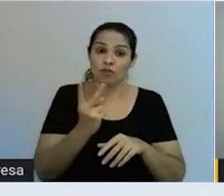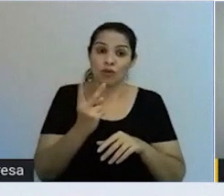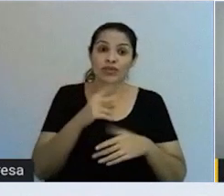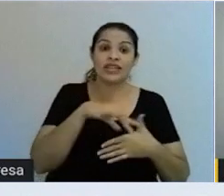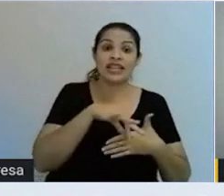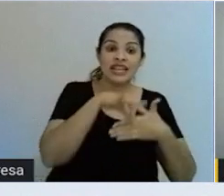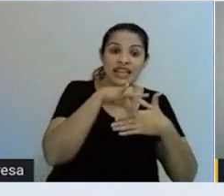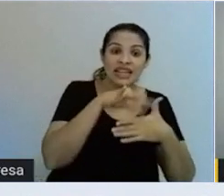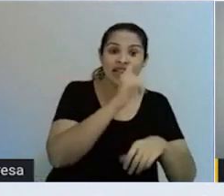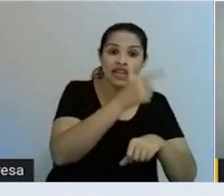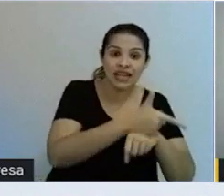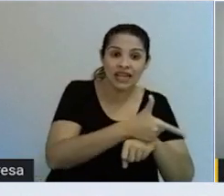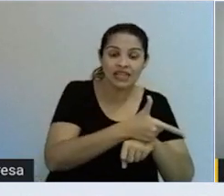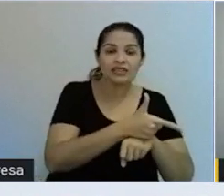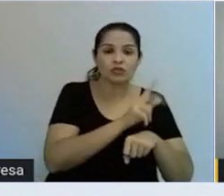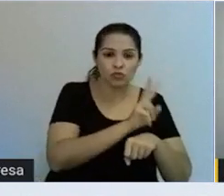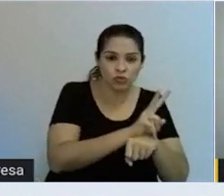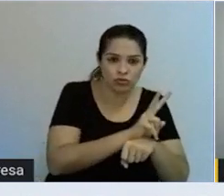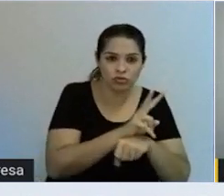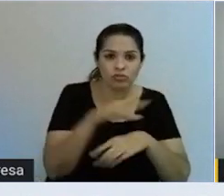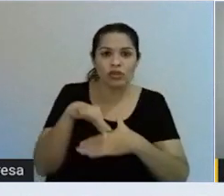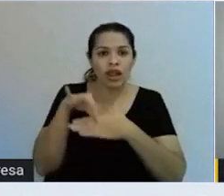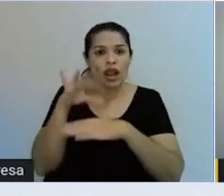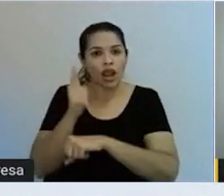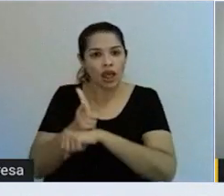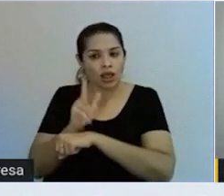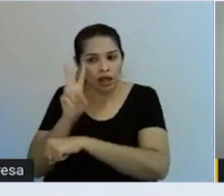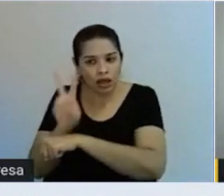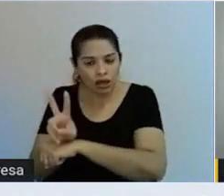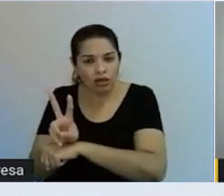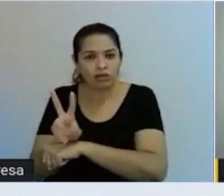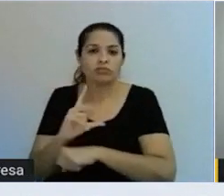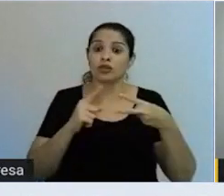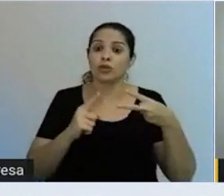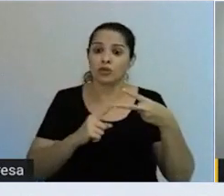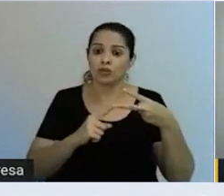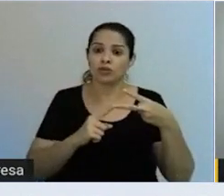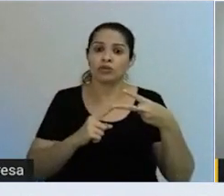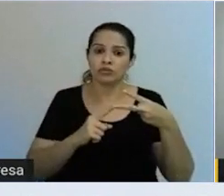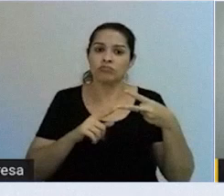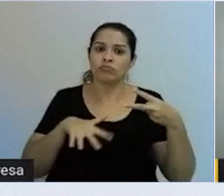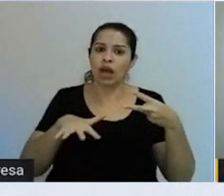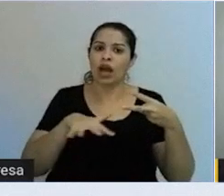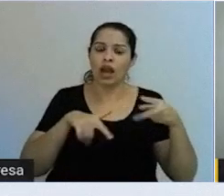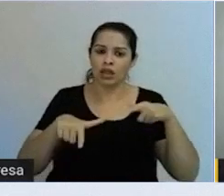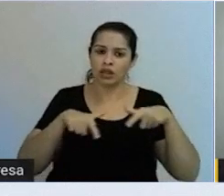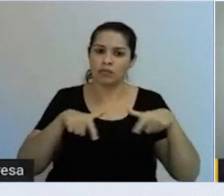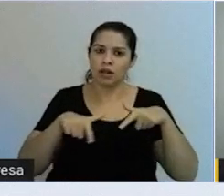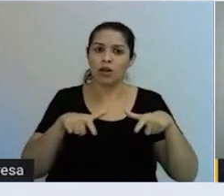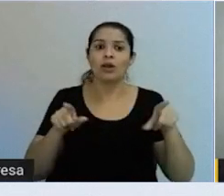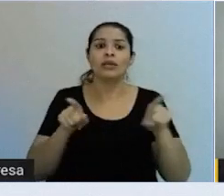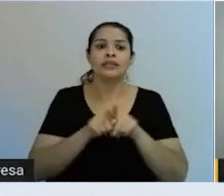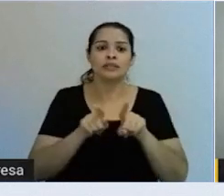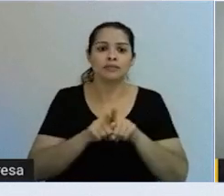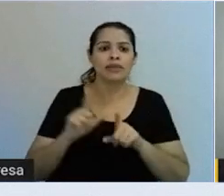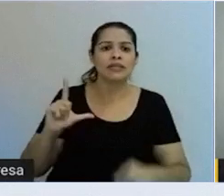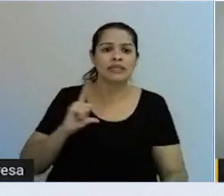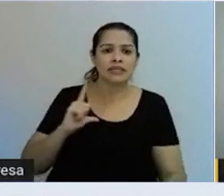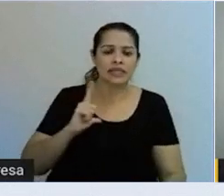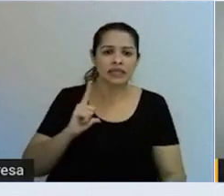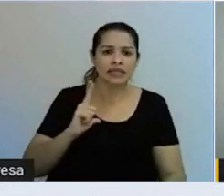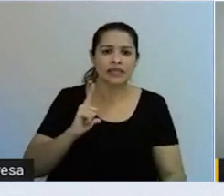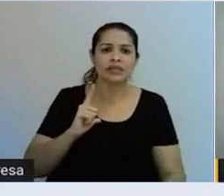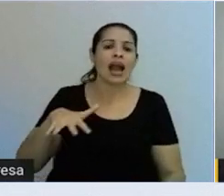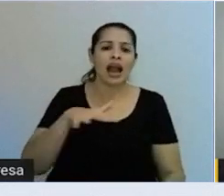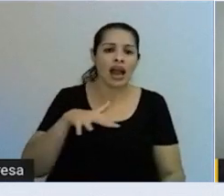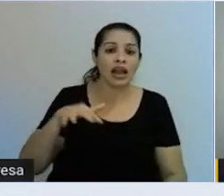Por isso que no conjunto eles chamam de atividades, né? Como também temos lá a gestão preventiva